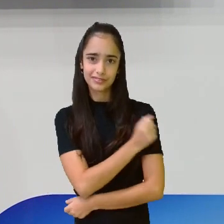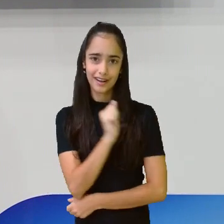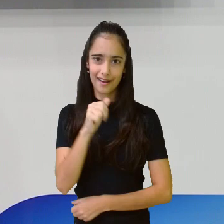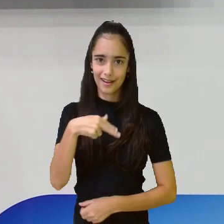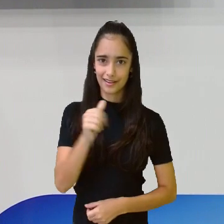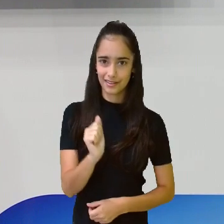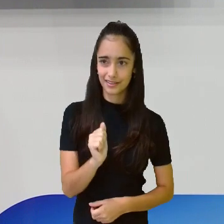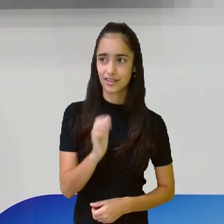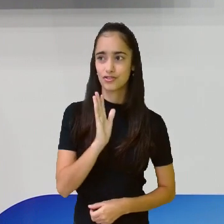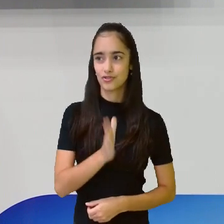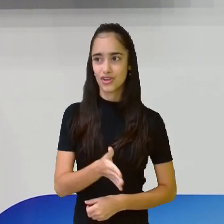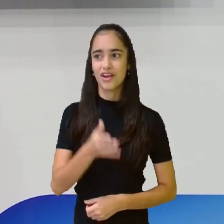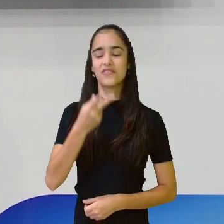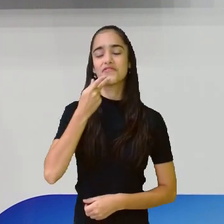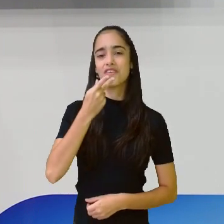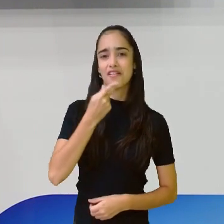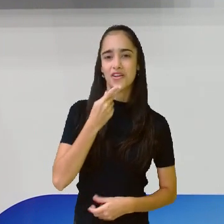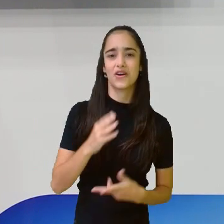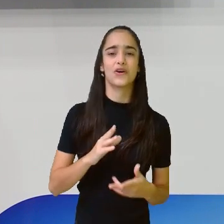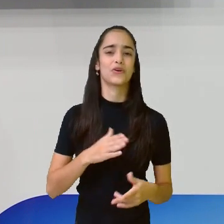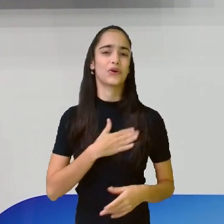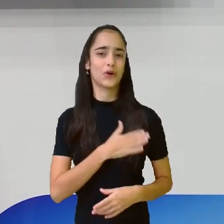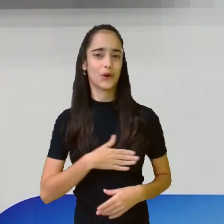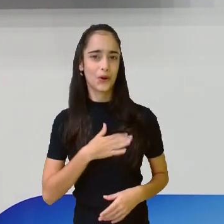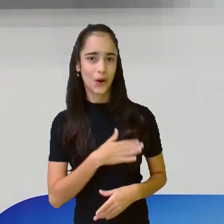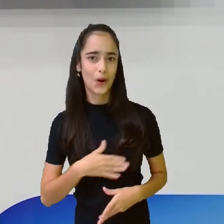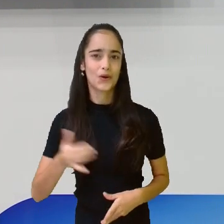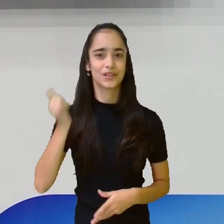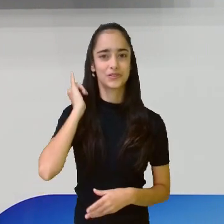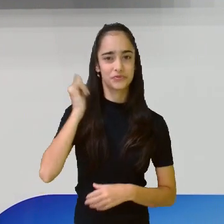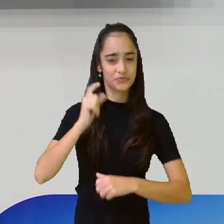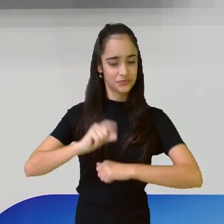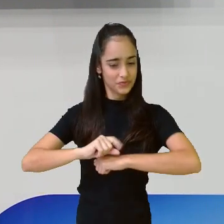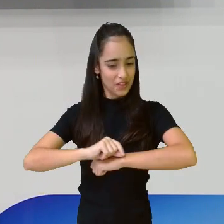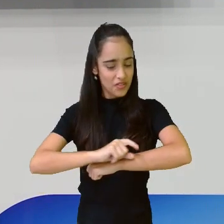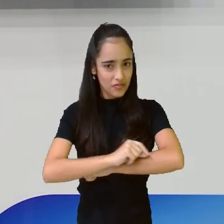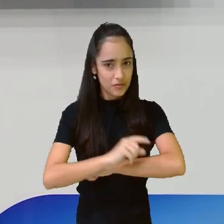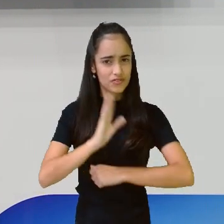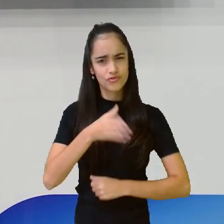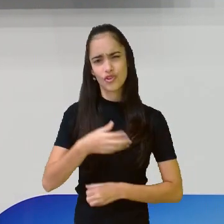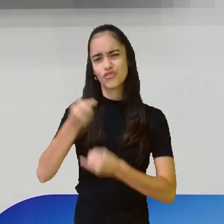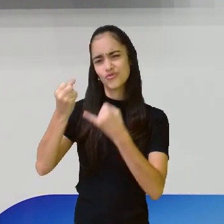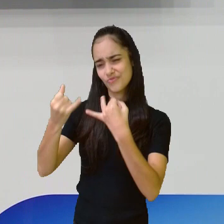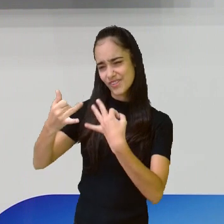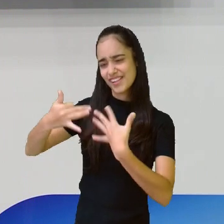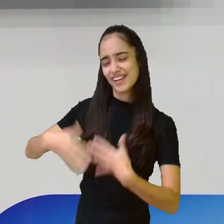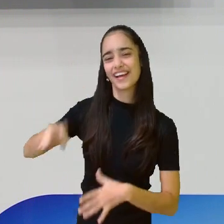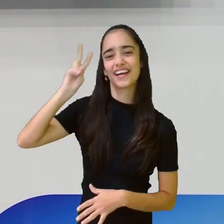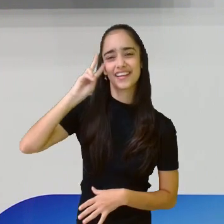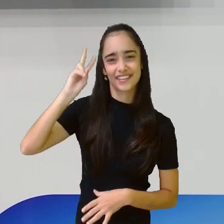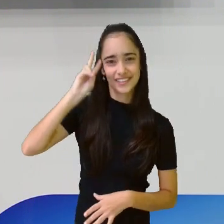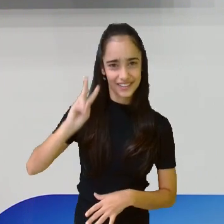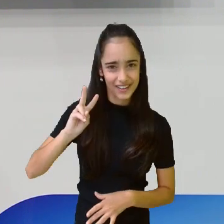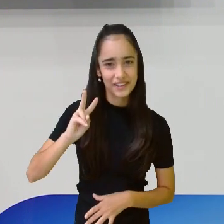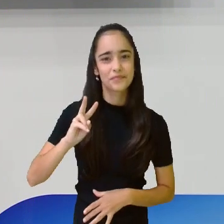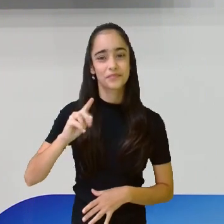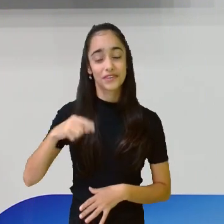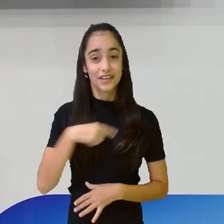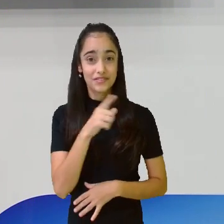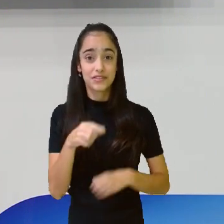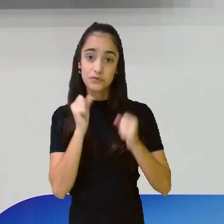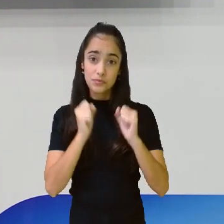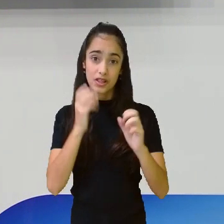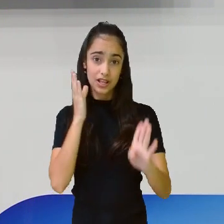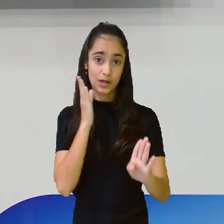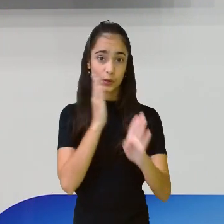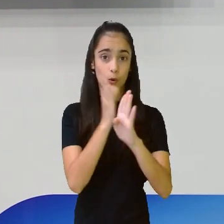da cigarra e a formiga. Eu contei essa história aqui, uma das histórias do livro que você encontra